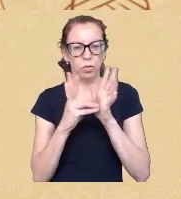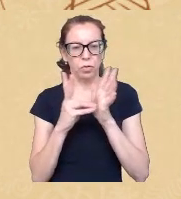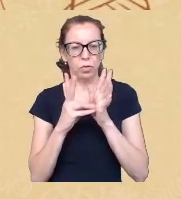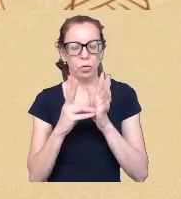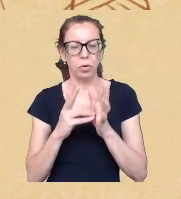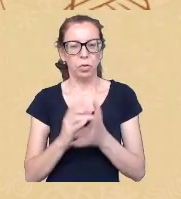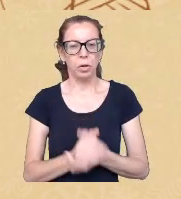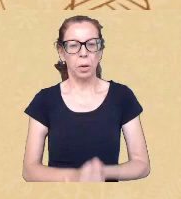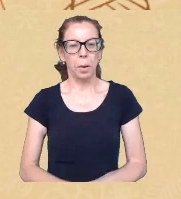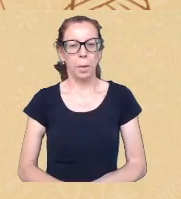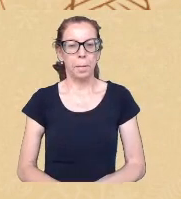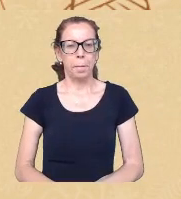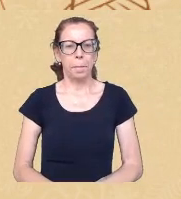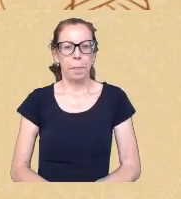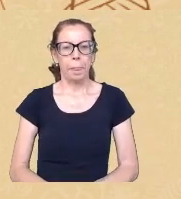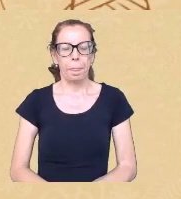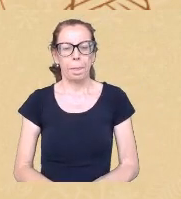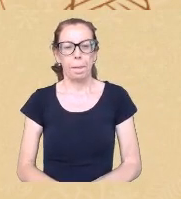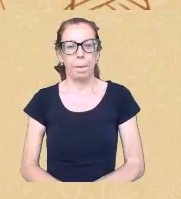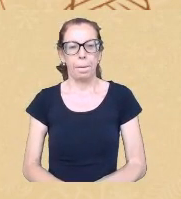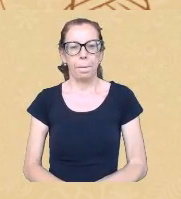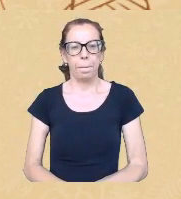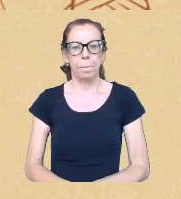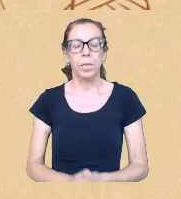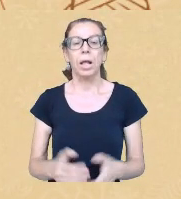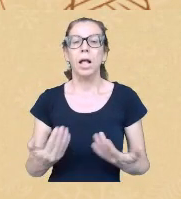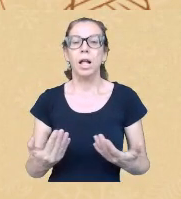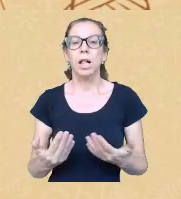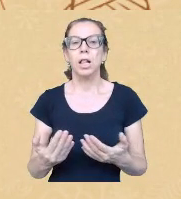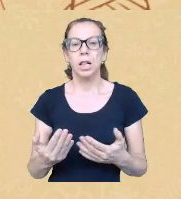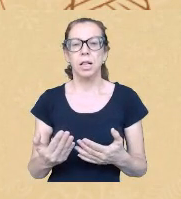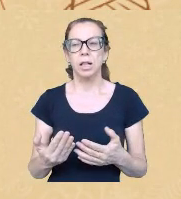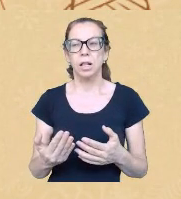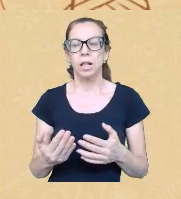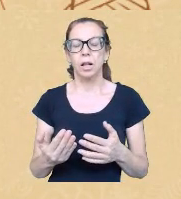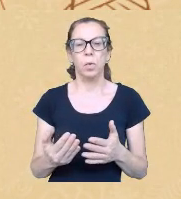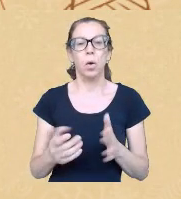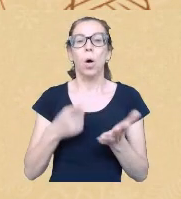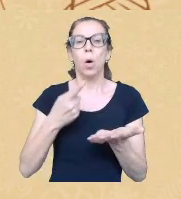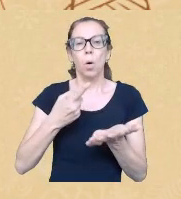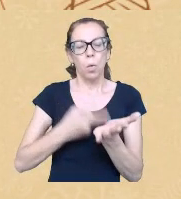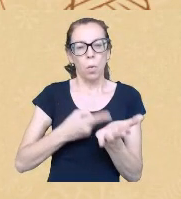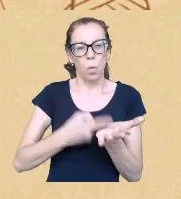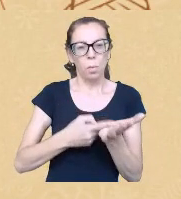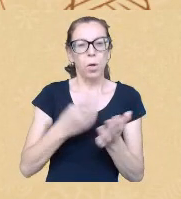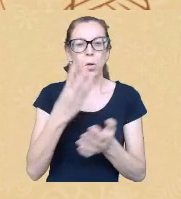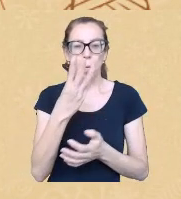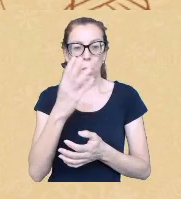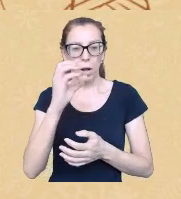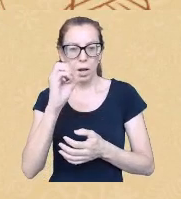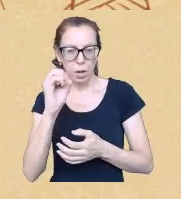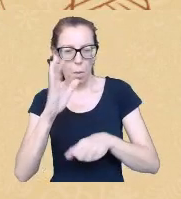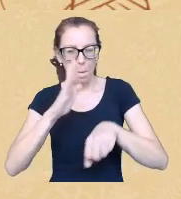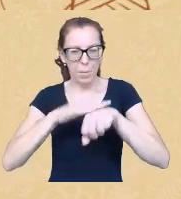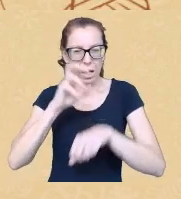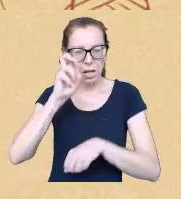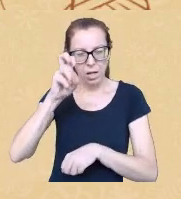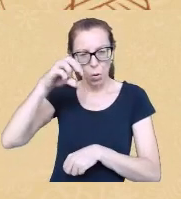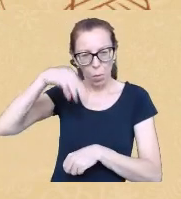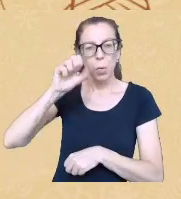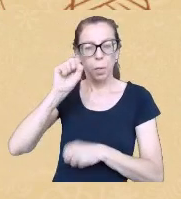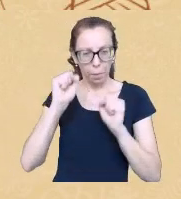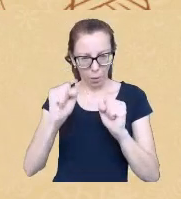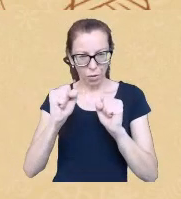então combinado são 40 minutos né assim mais uns 5 minutos pode ser Janine tá ótimo